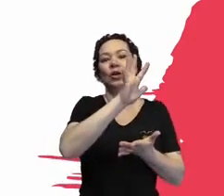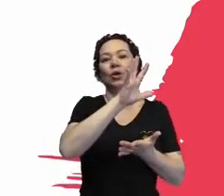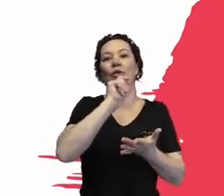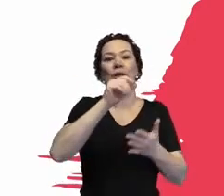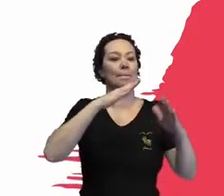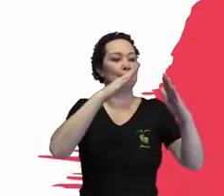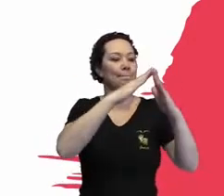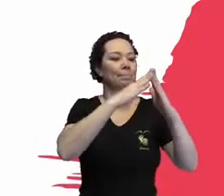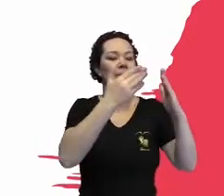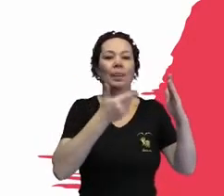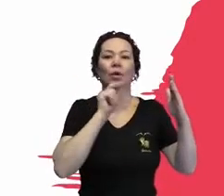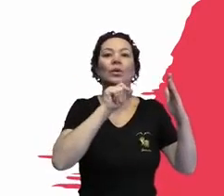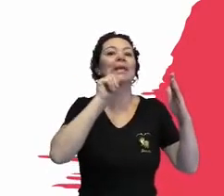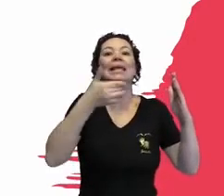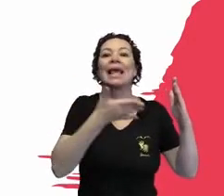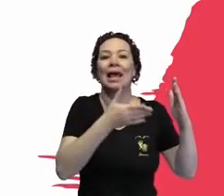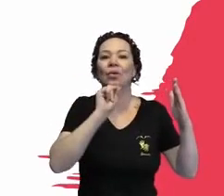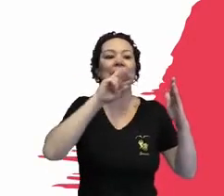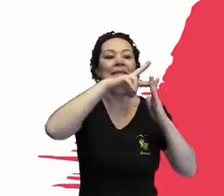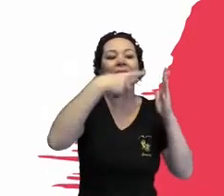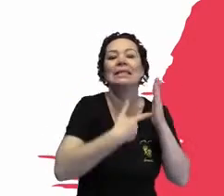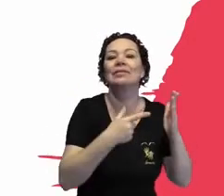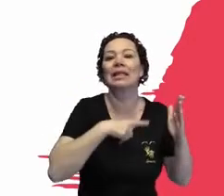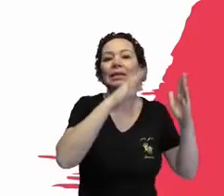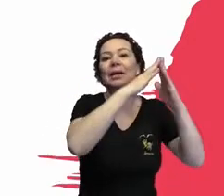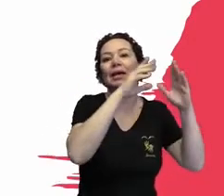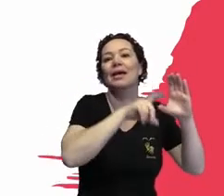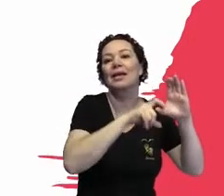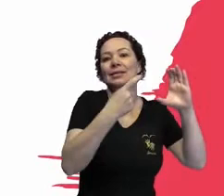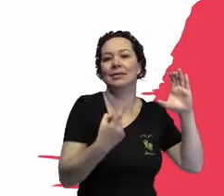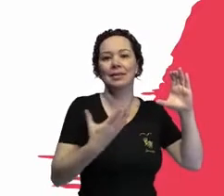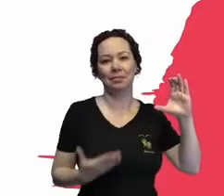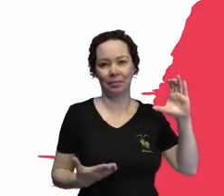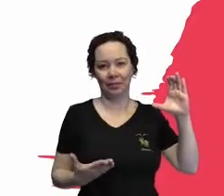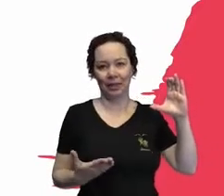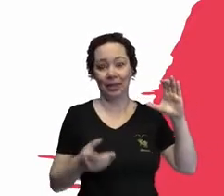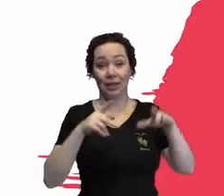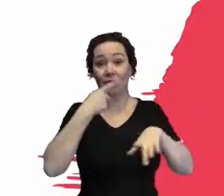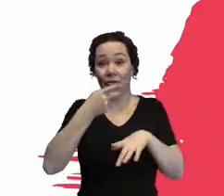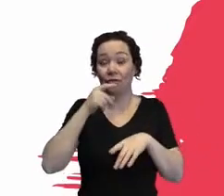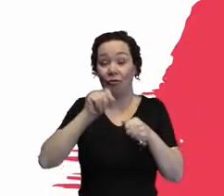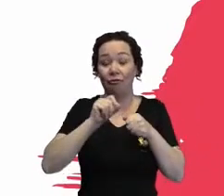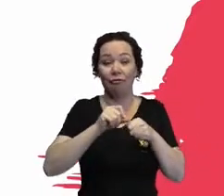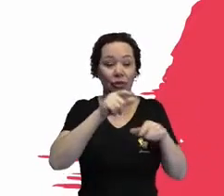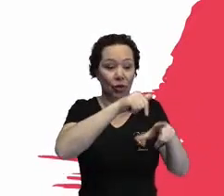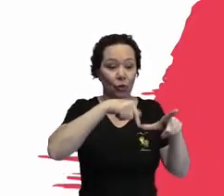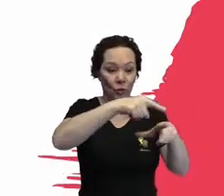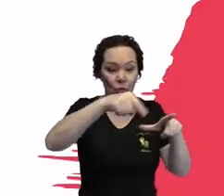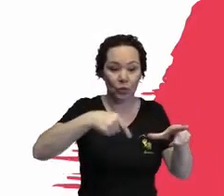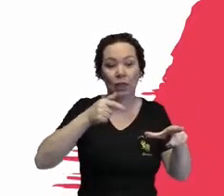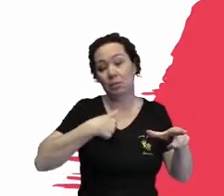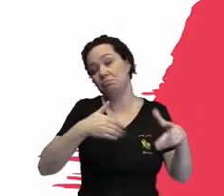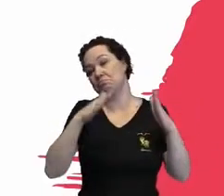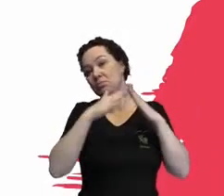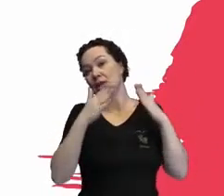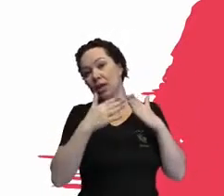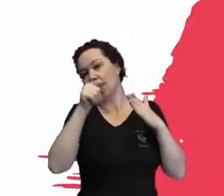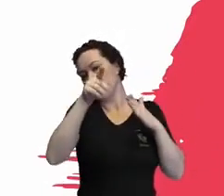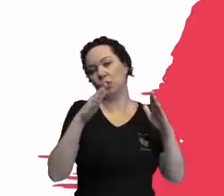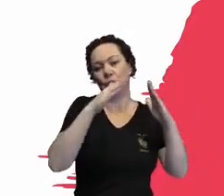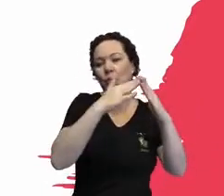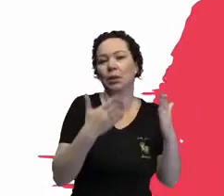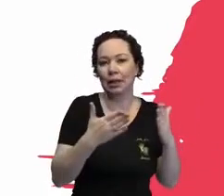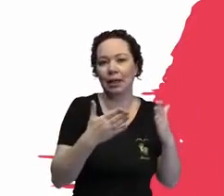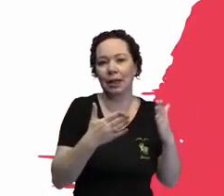lugar nós estamos falando. Nós não estamos falando, nós estamos falando exatamente daquele espaço que é a nossa casa, e que não há